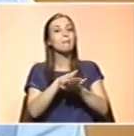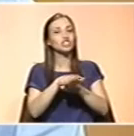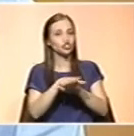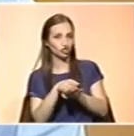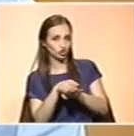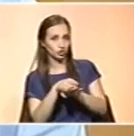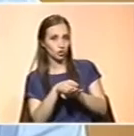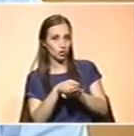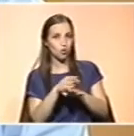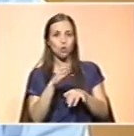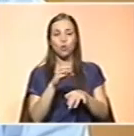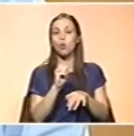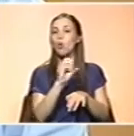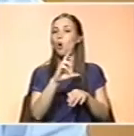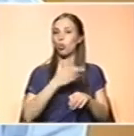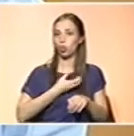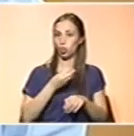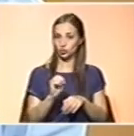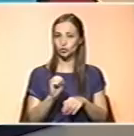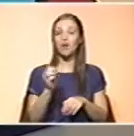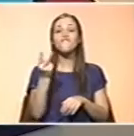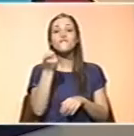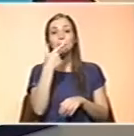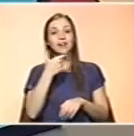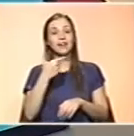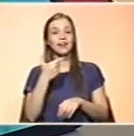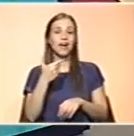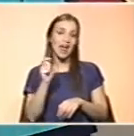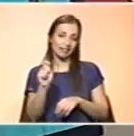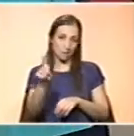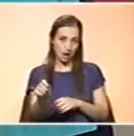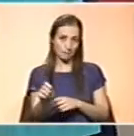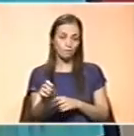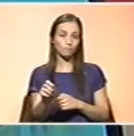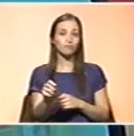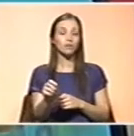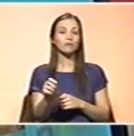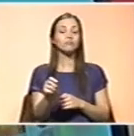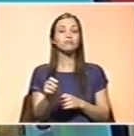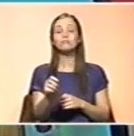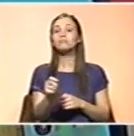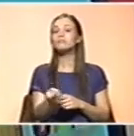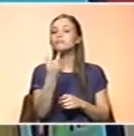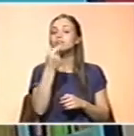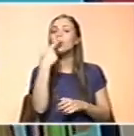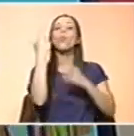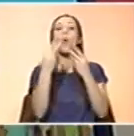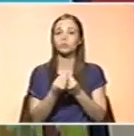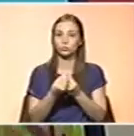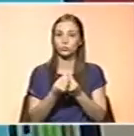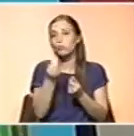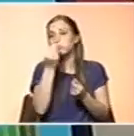também o é. Também? Também o é. Portanto, concentram-se muito nestes alimentos e as doses em que precisamos deles, porventura, não são